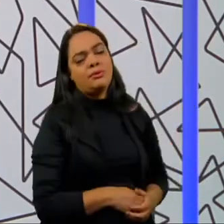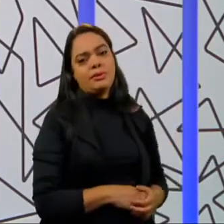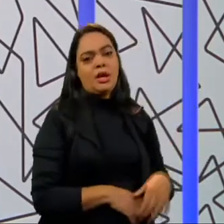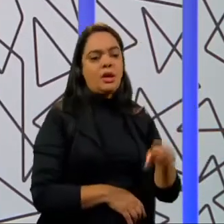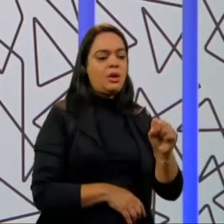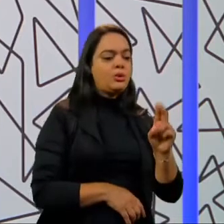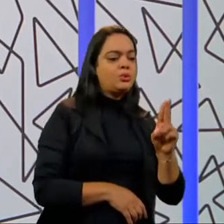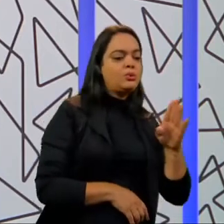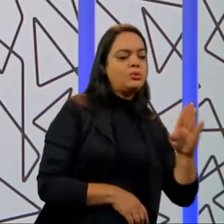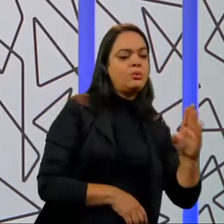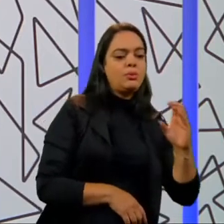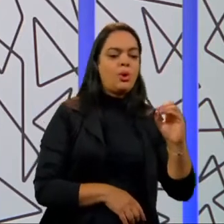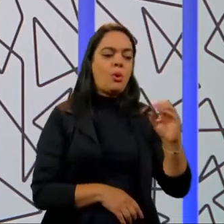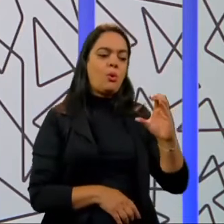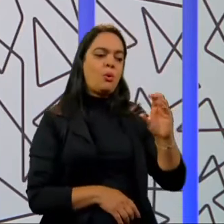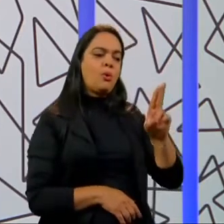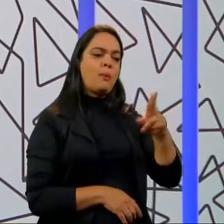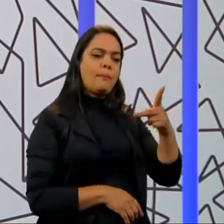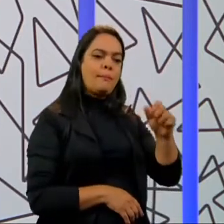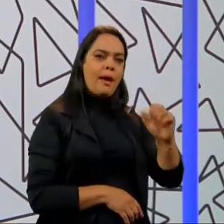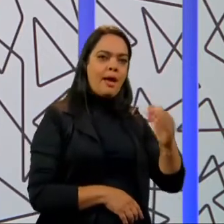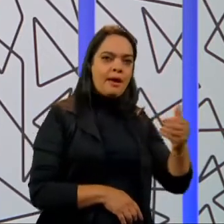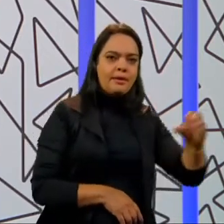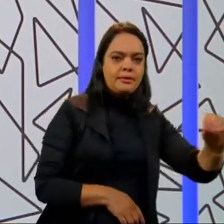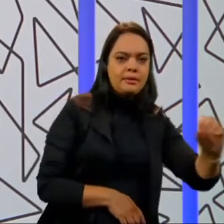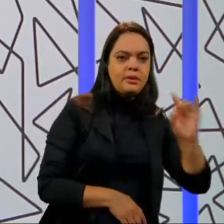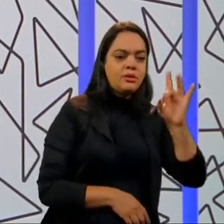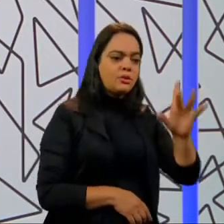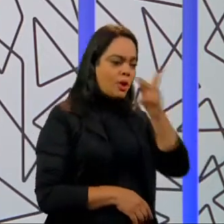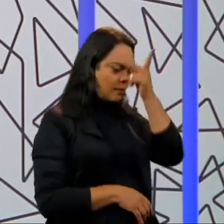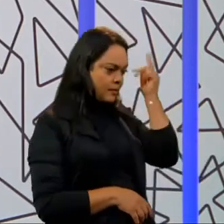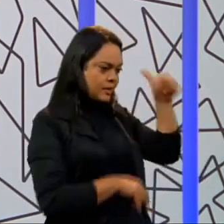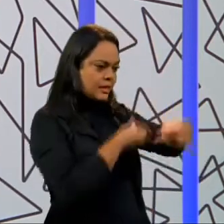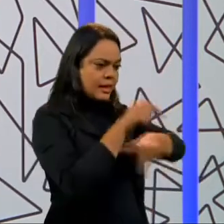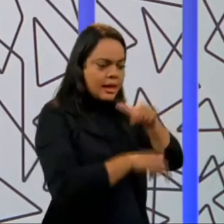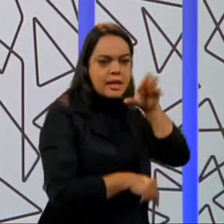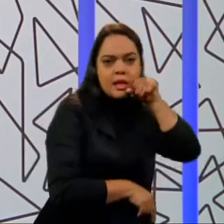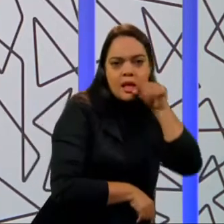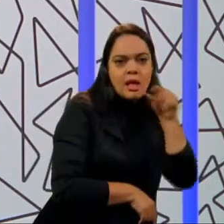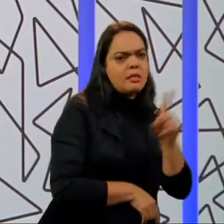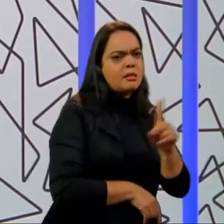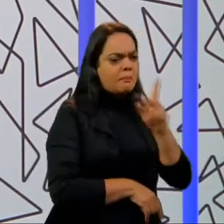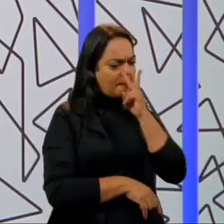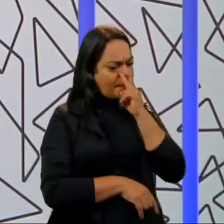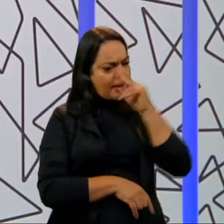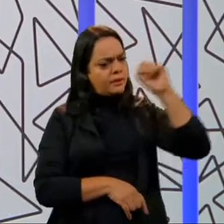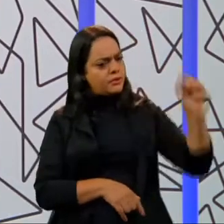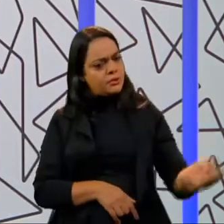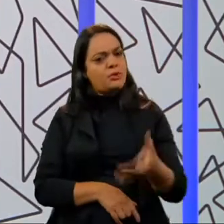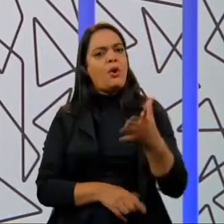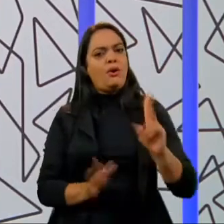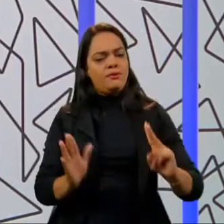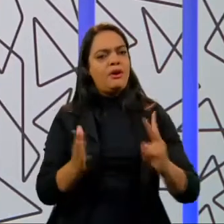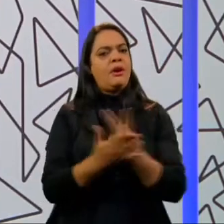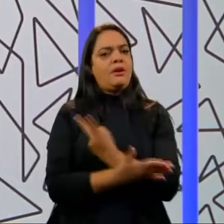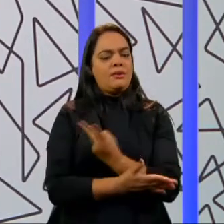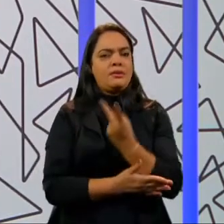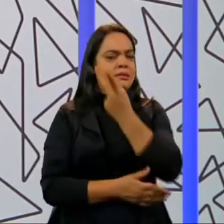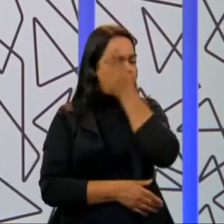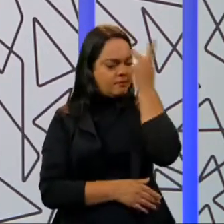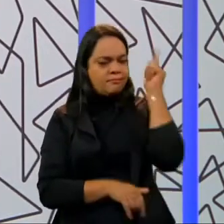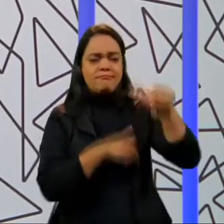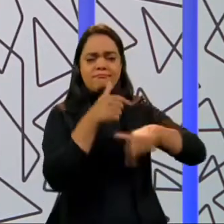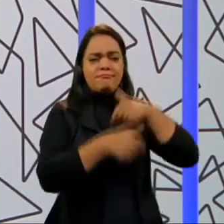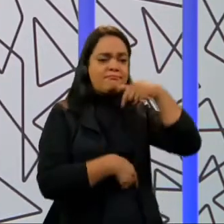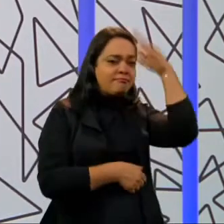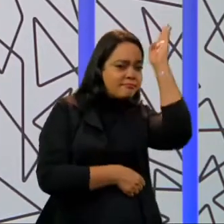por insuficiência de horas é uma questão que não tem acometido só aos trabalhadores domésticos, mas que parece ser uma nova realidade dos trabalhadores